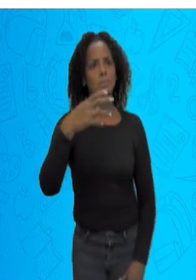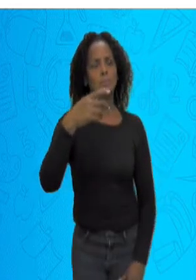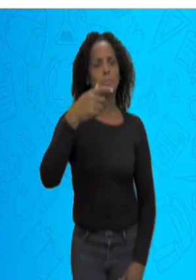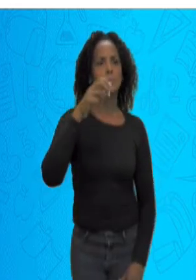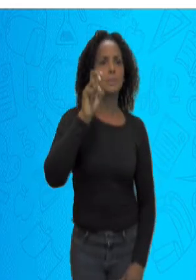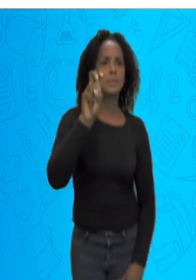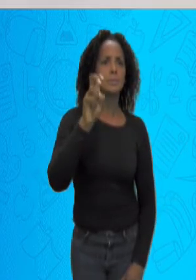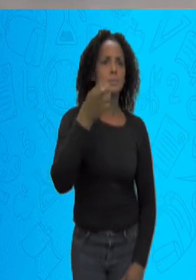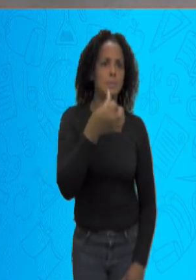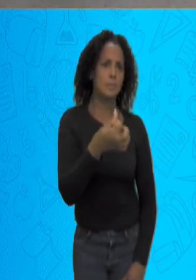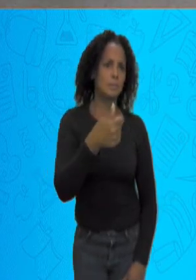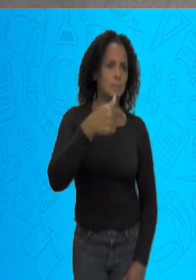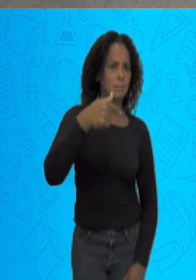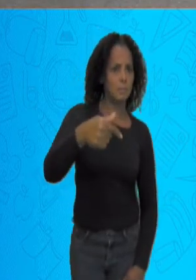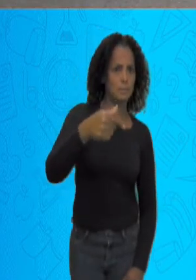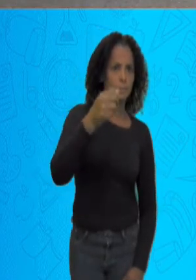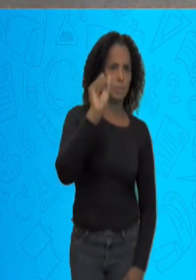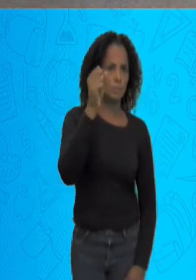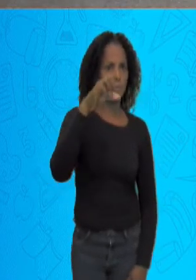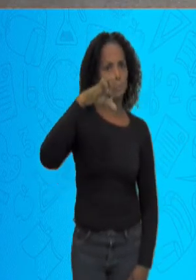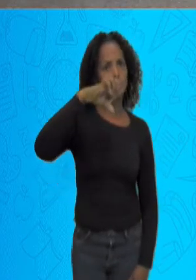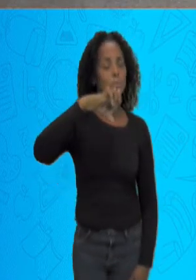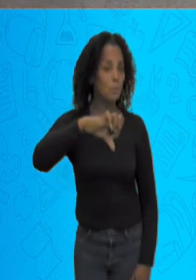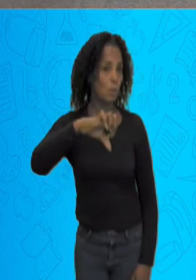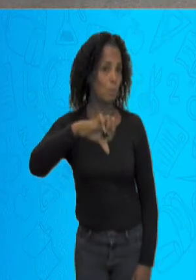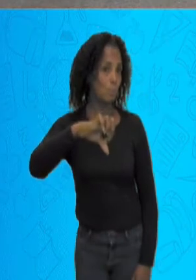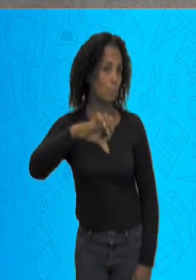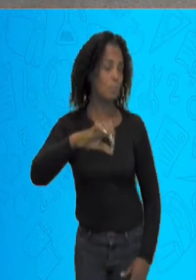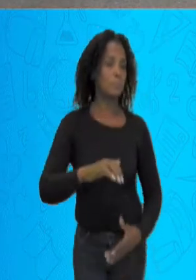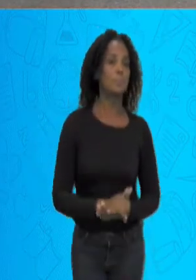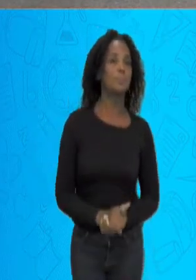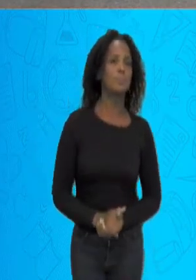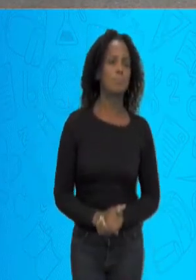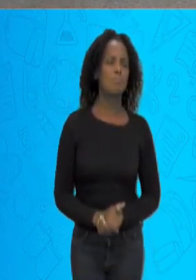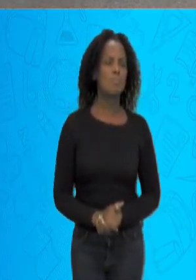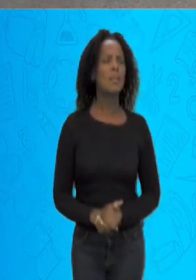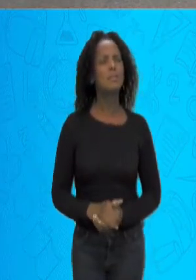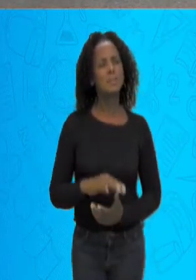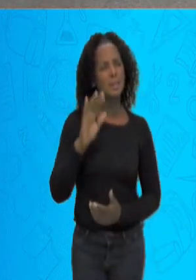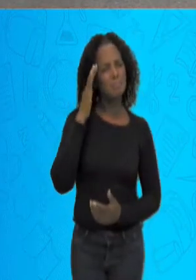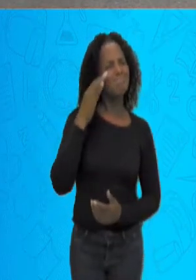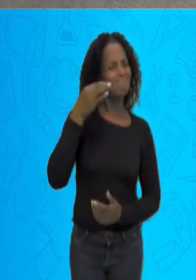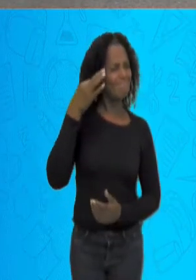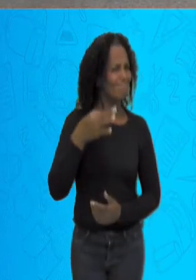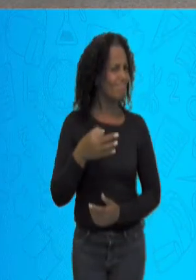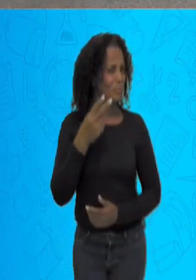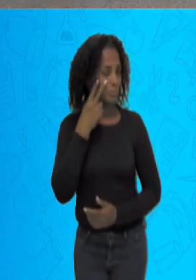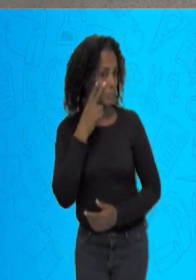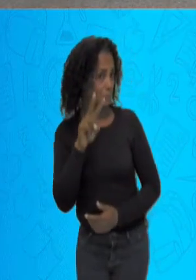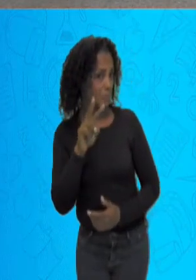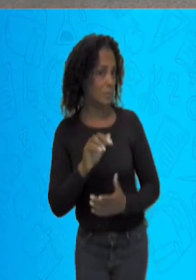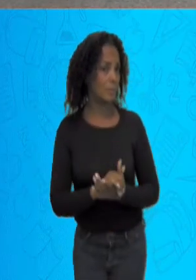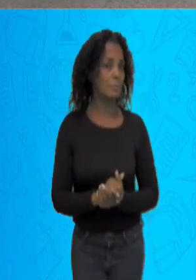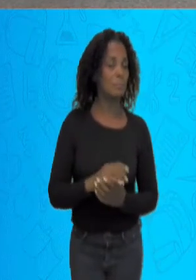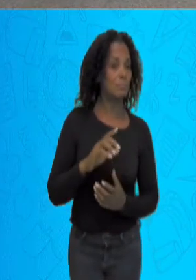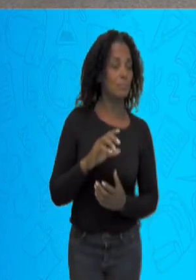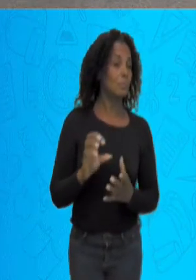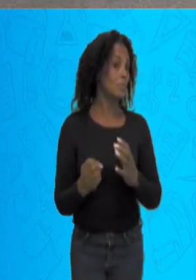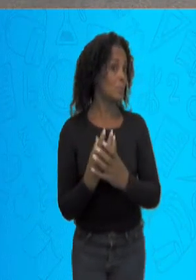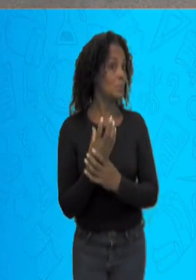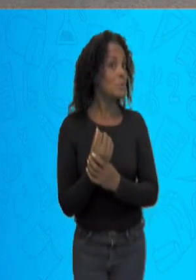quatro, cinco, seis, sete, oito, nove. Será que vai dar nove animais mesmo? Vamos descobrir.